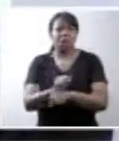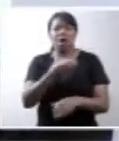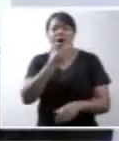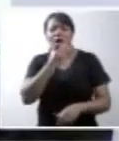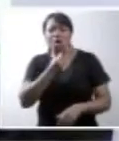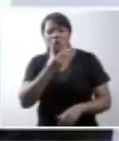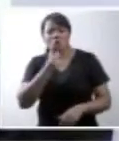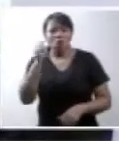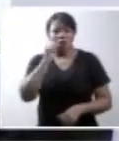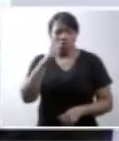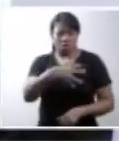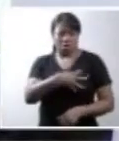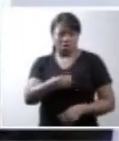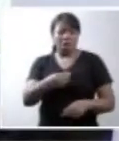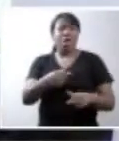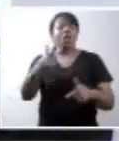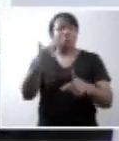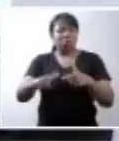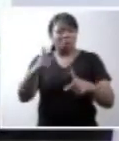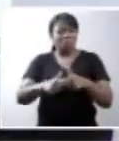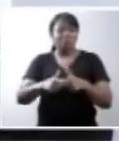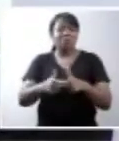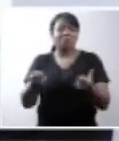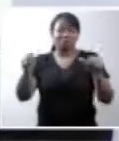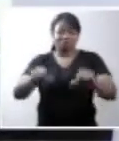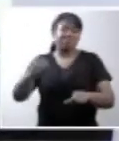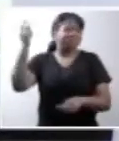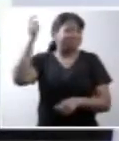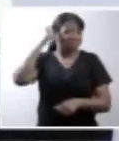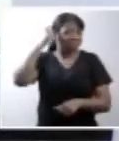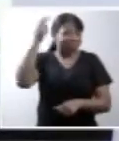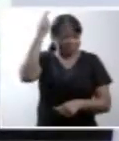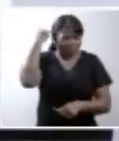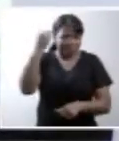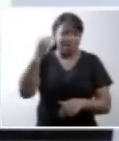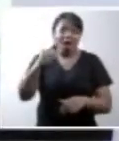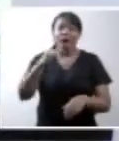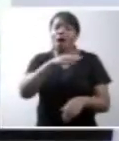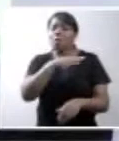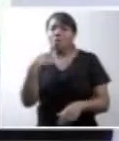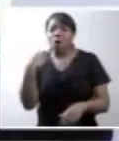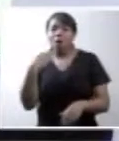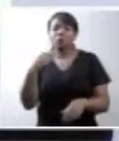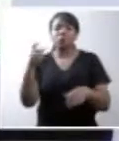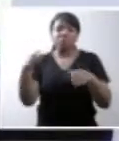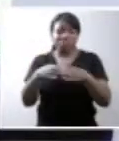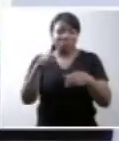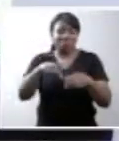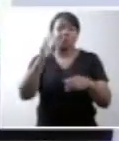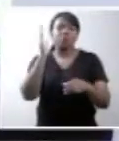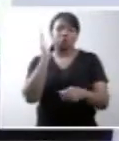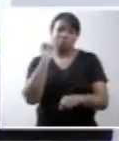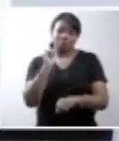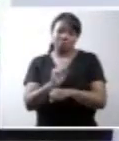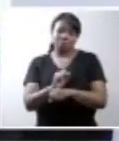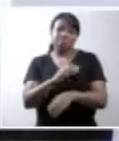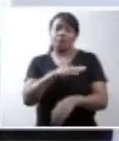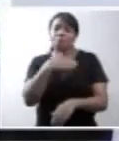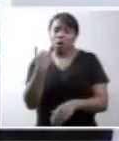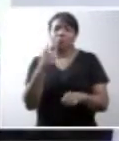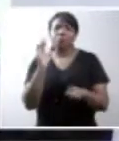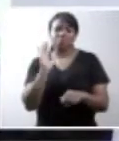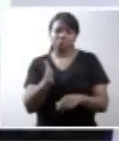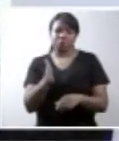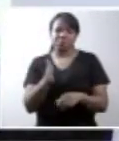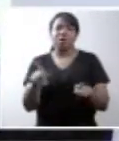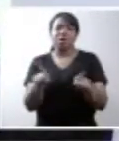filha e saber que a anencefalia implica na certeza da morte cerebral já acontecida e na certeza